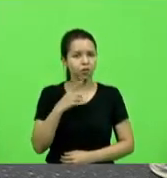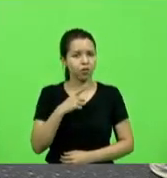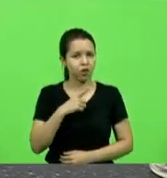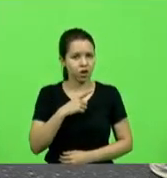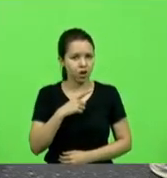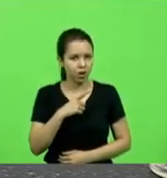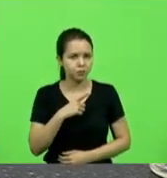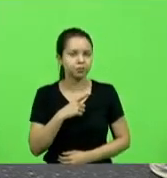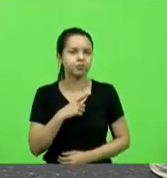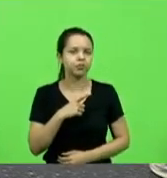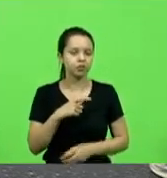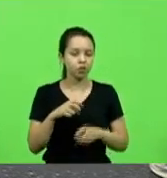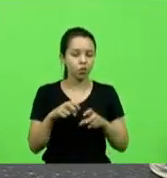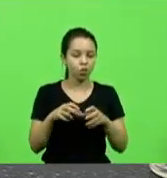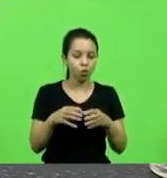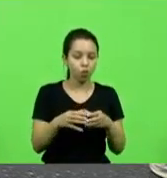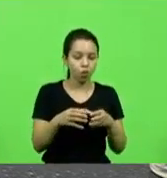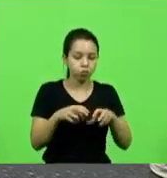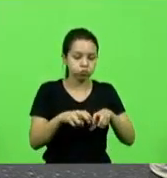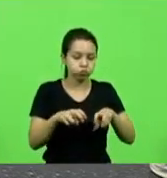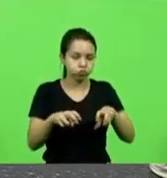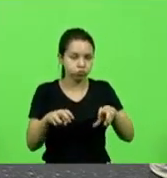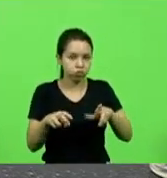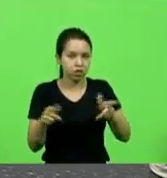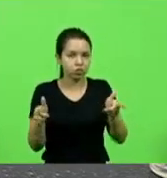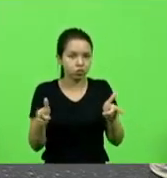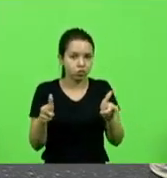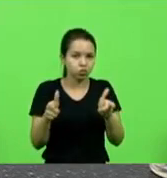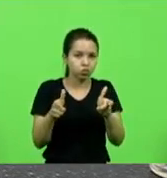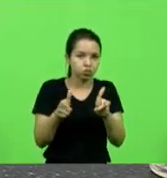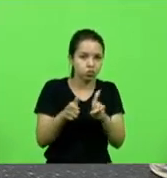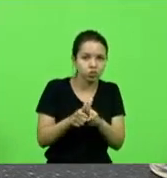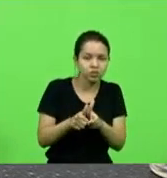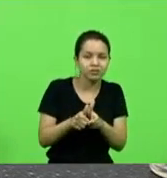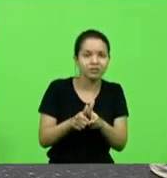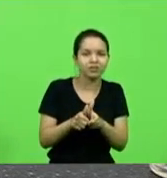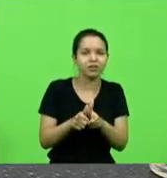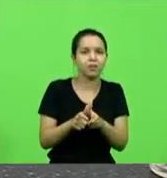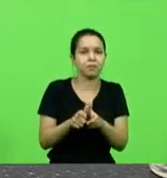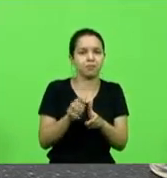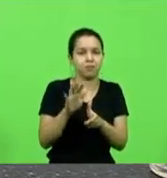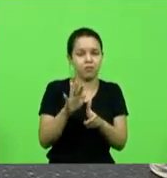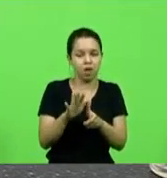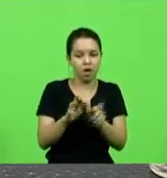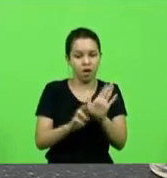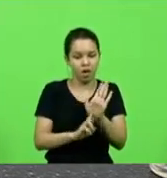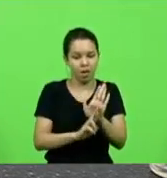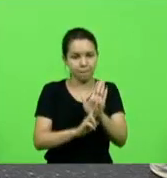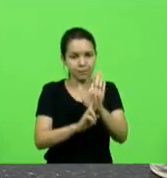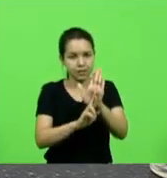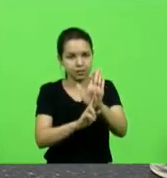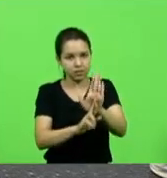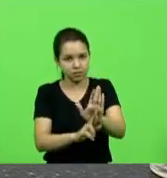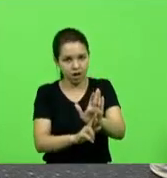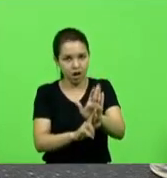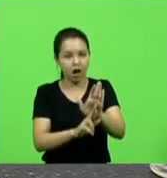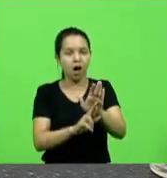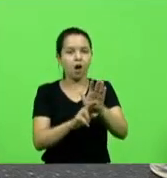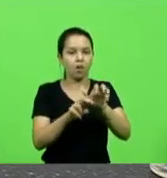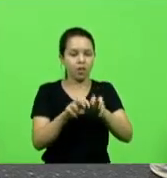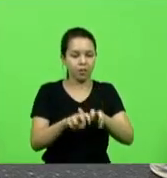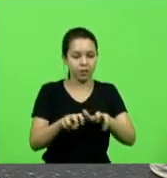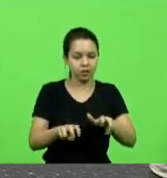reduzida estão representados na mesa assim tem